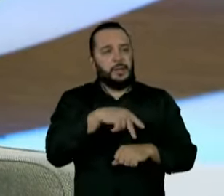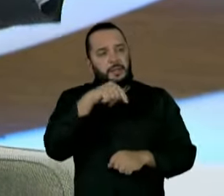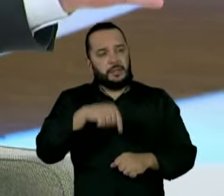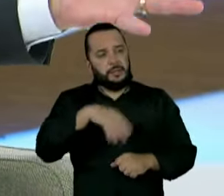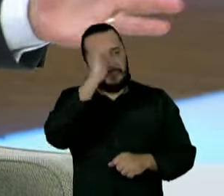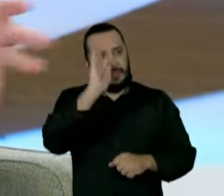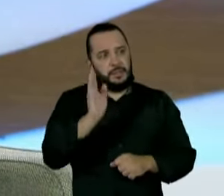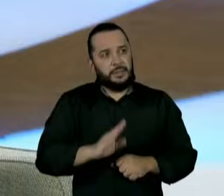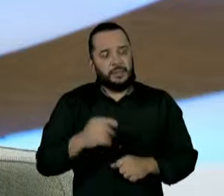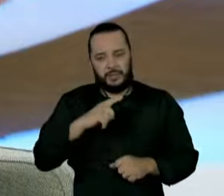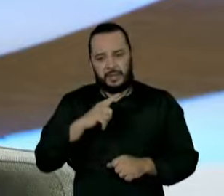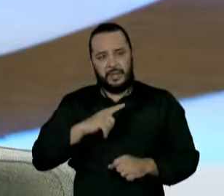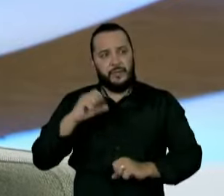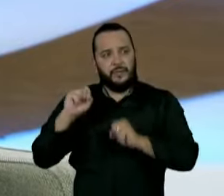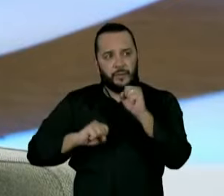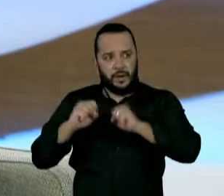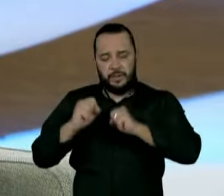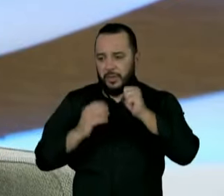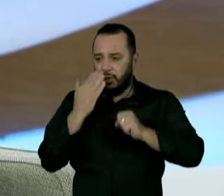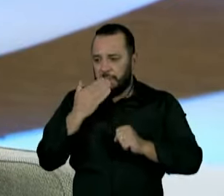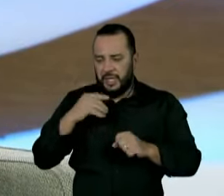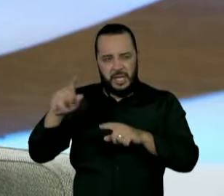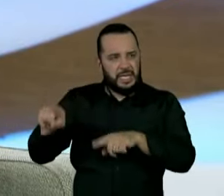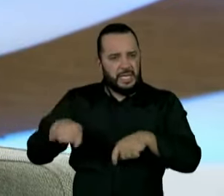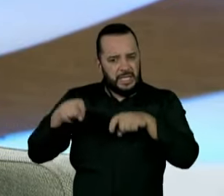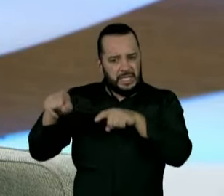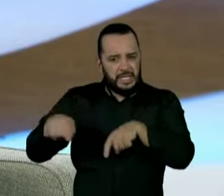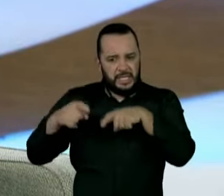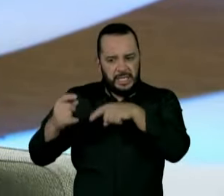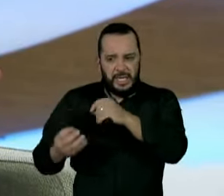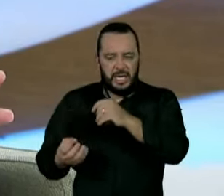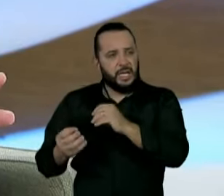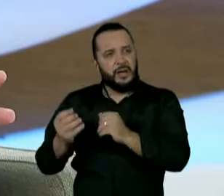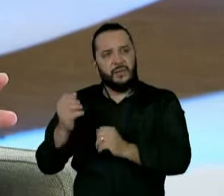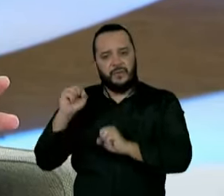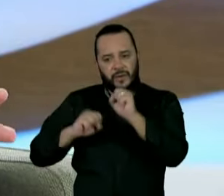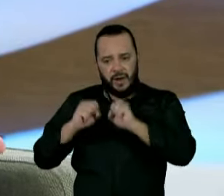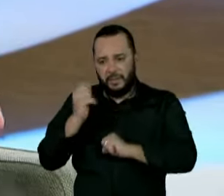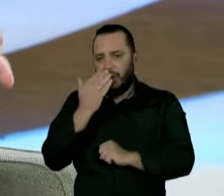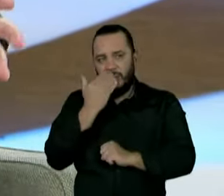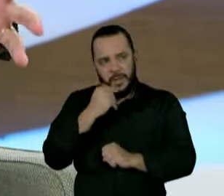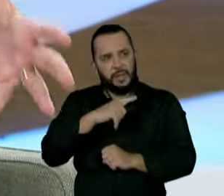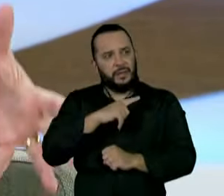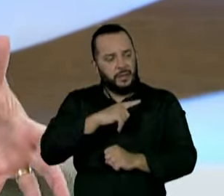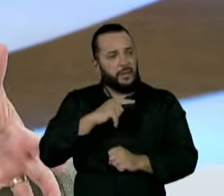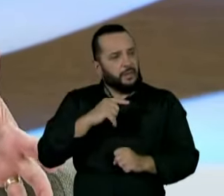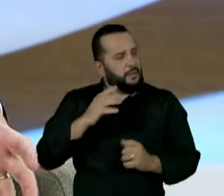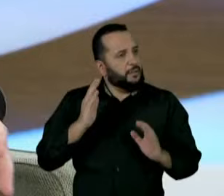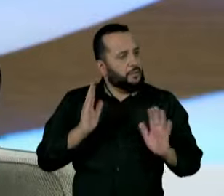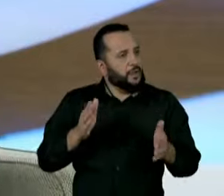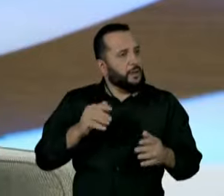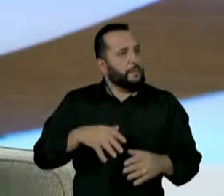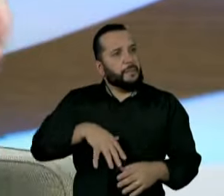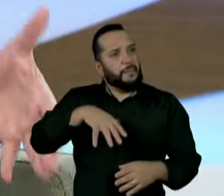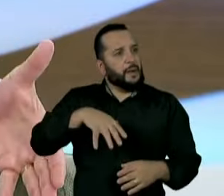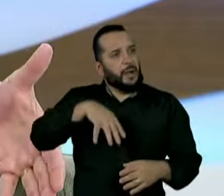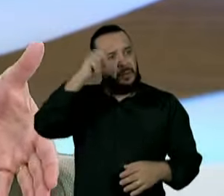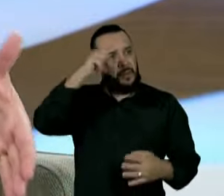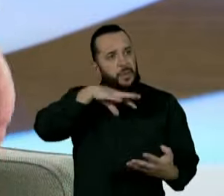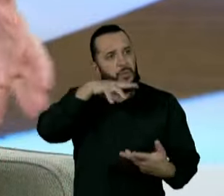o maior produtor de comida, um dos três maiores do mundo, então você tem que pensar inicialmente no seguinte, você tem que garantir que as pessoas tenham